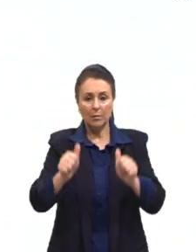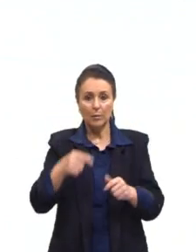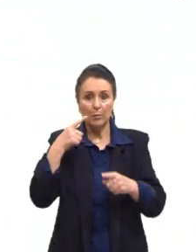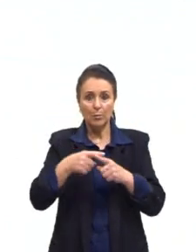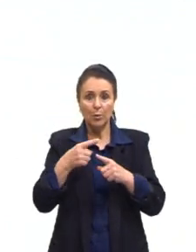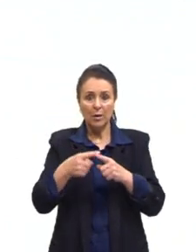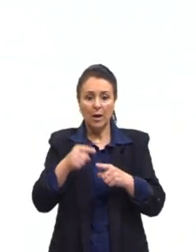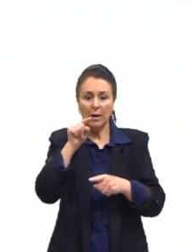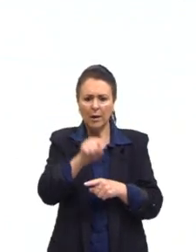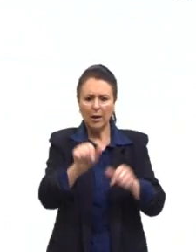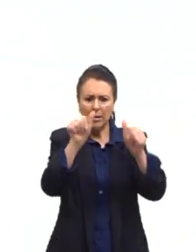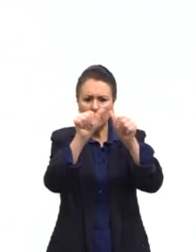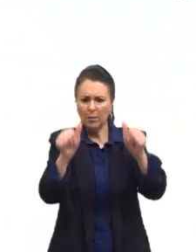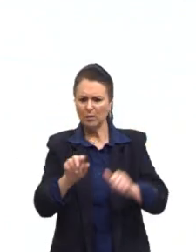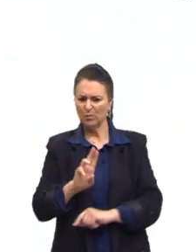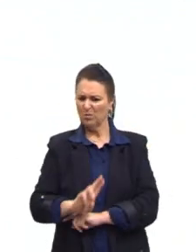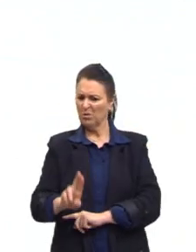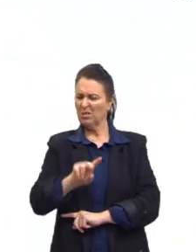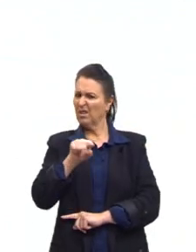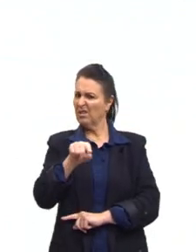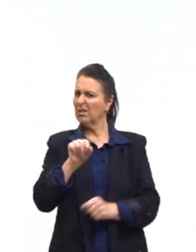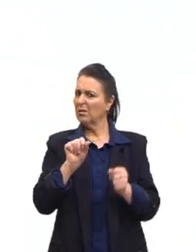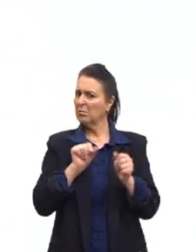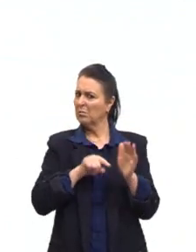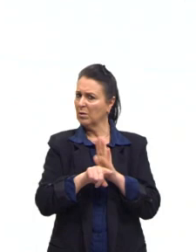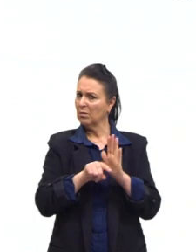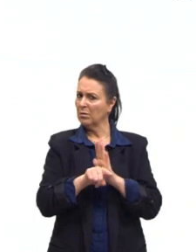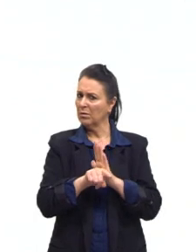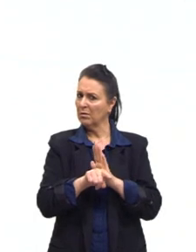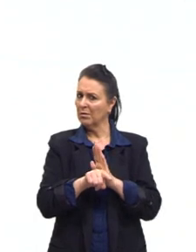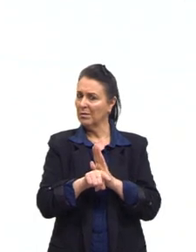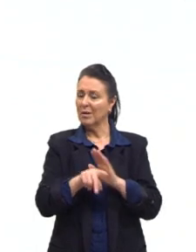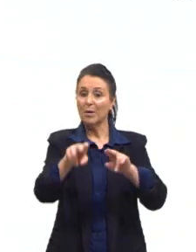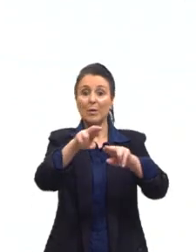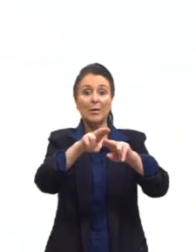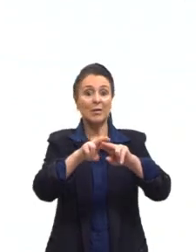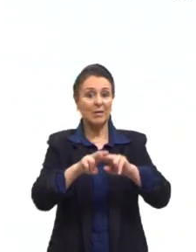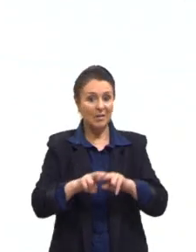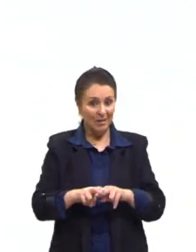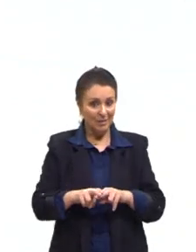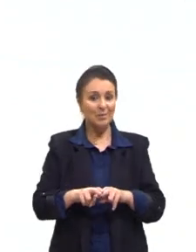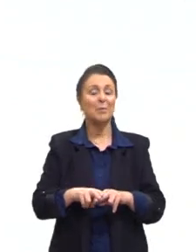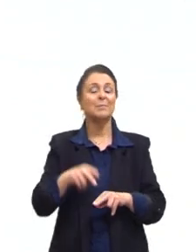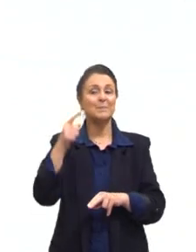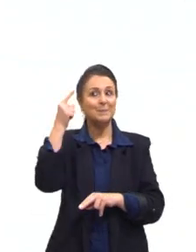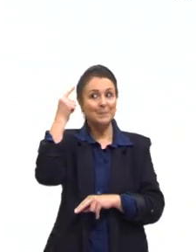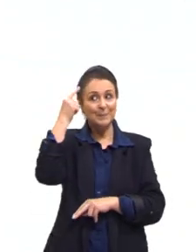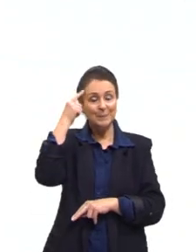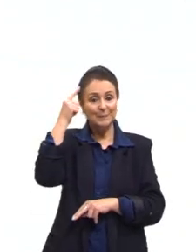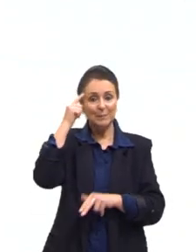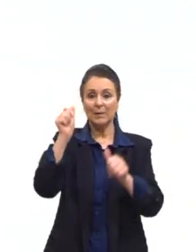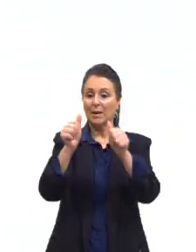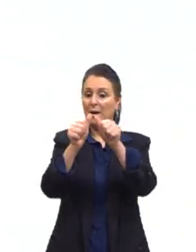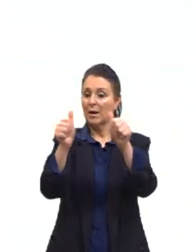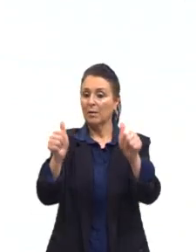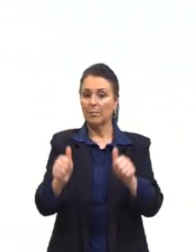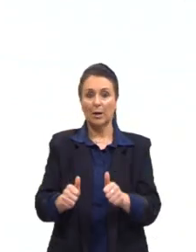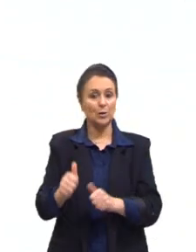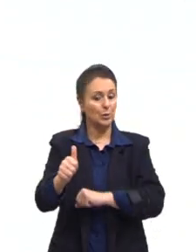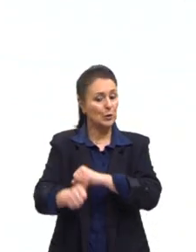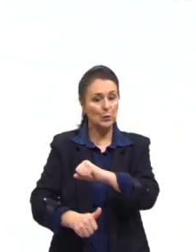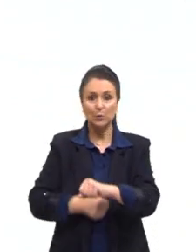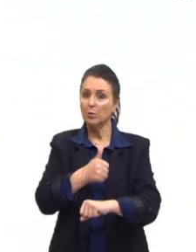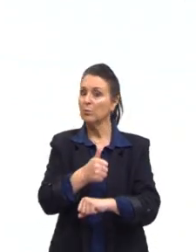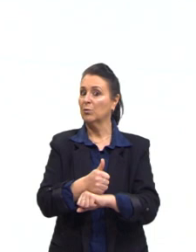foi usada naquela questão. Por isso, é essencial ter em mente que a gravura não substitui